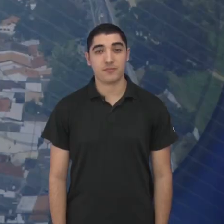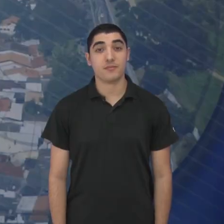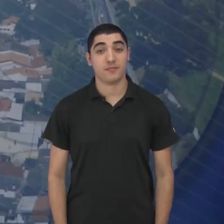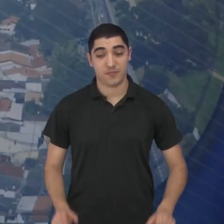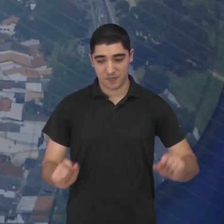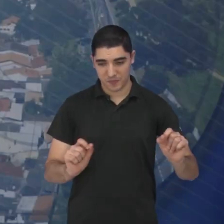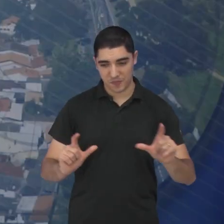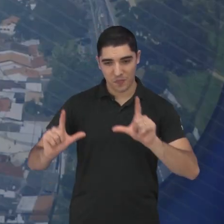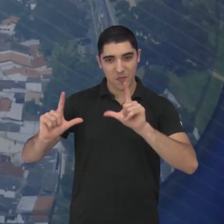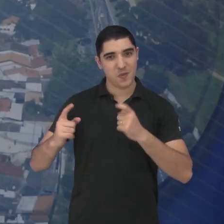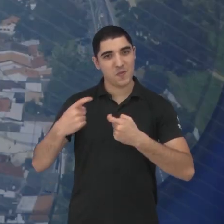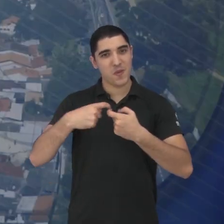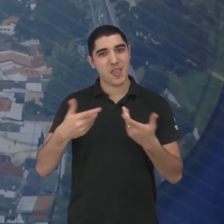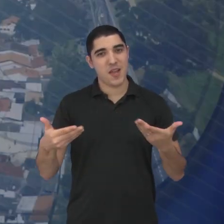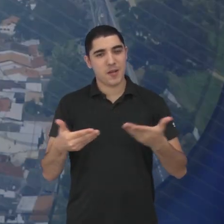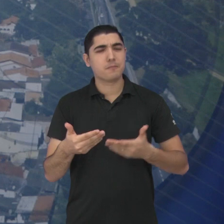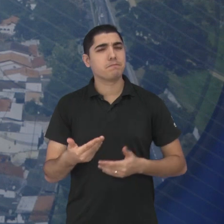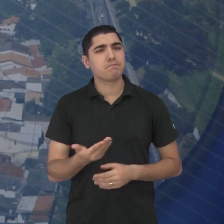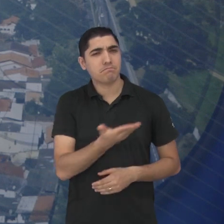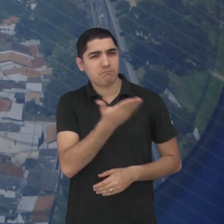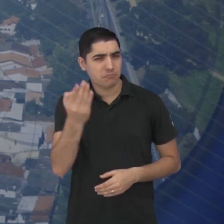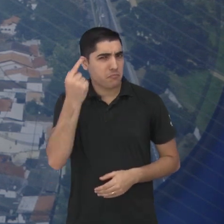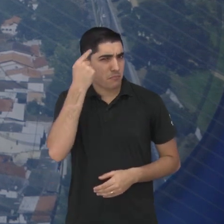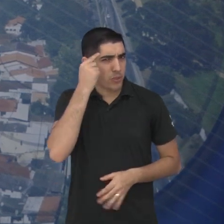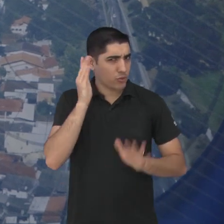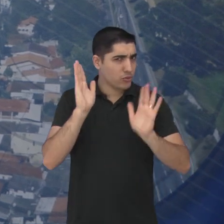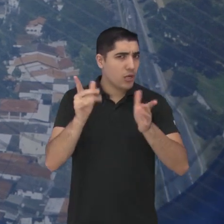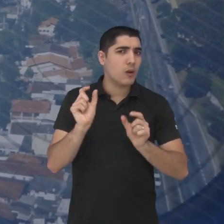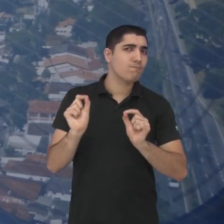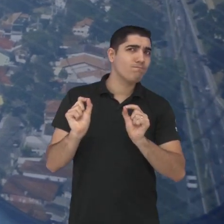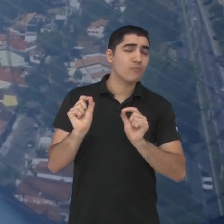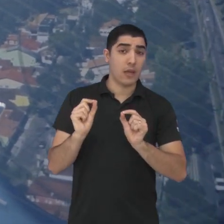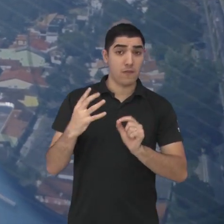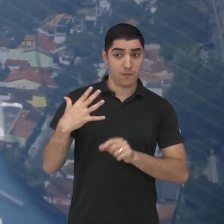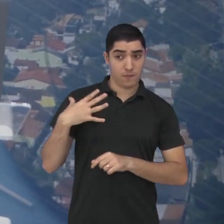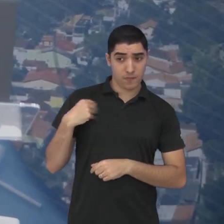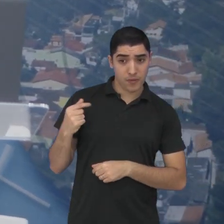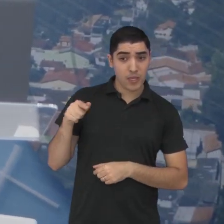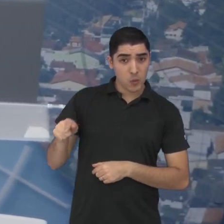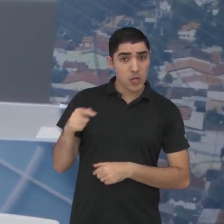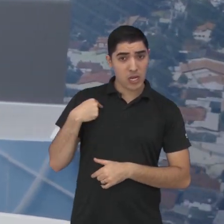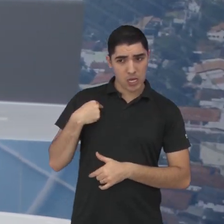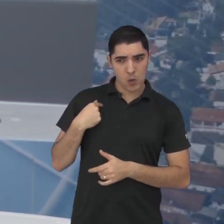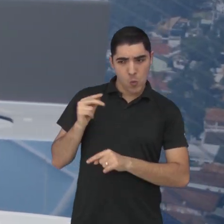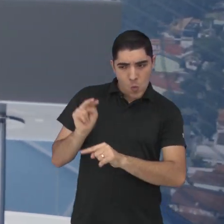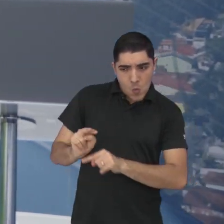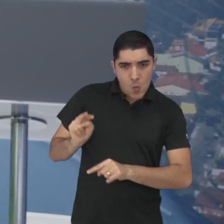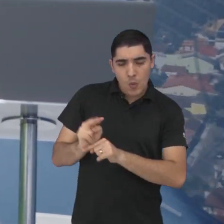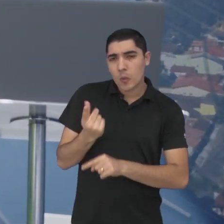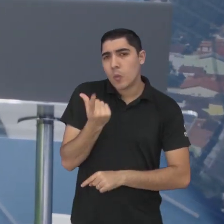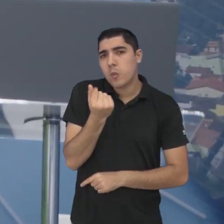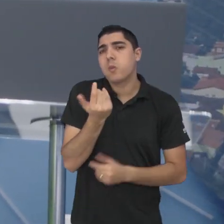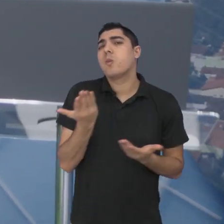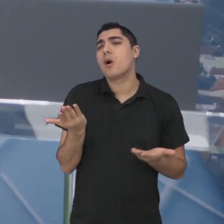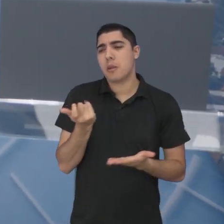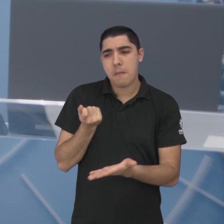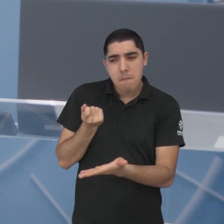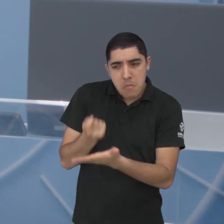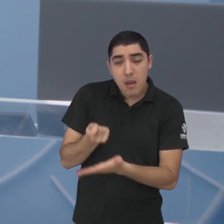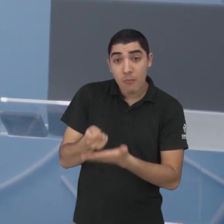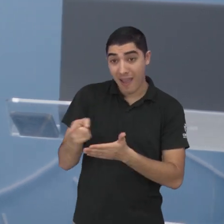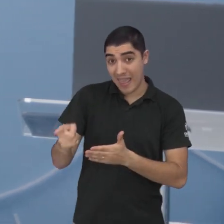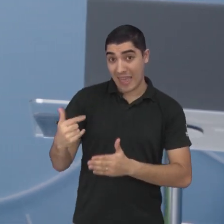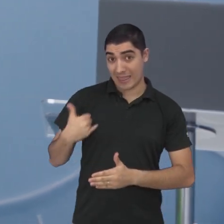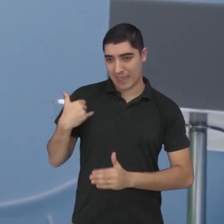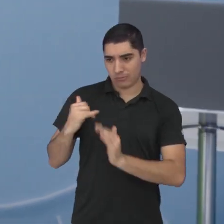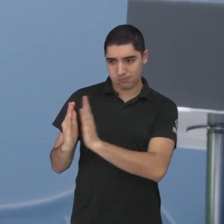De volta com o Diálogos. E você já parou para pensar quanto custa para criar um filho pelo menos até completar